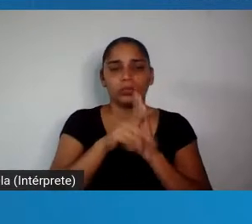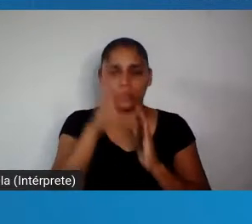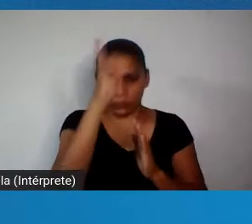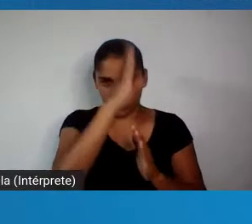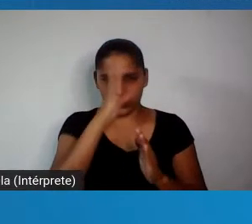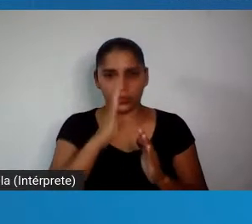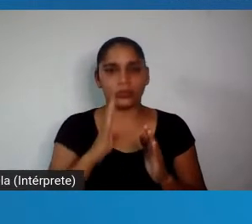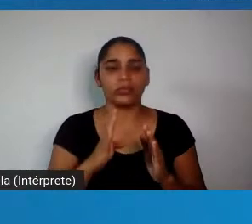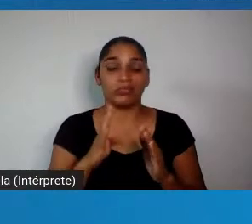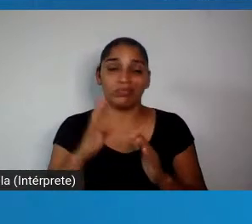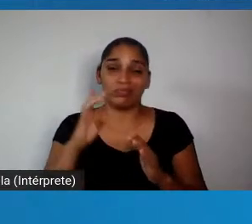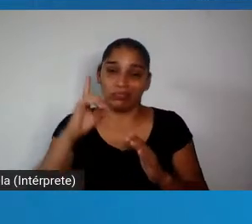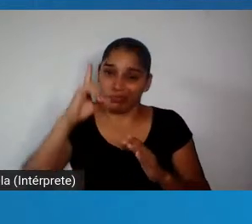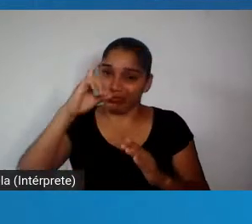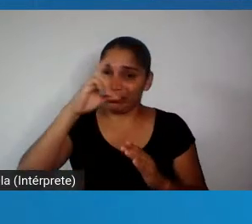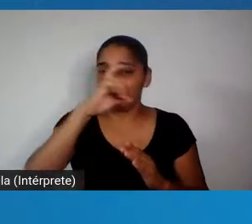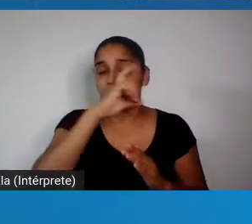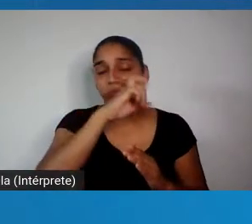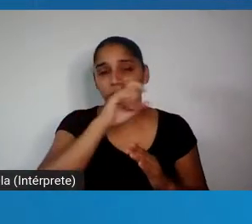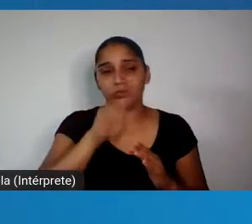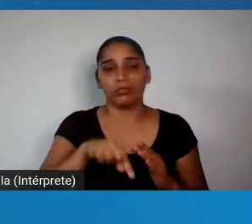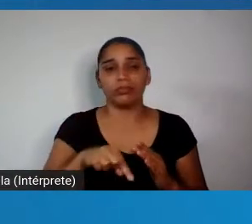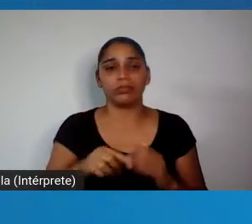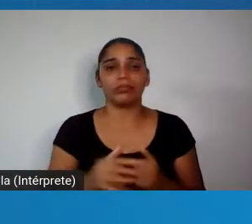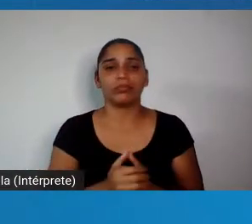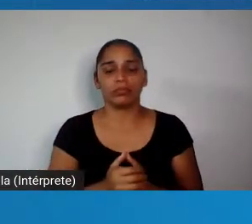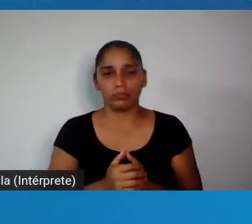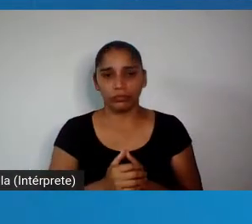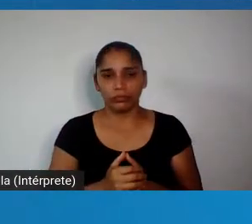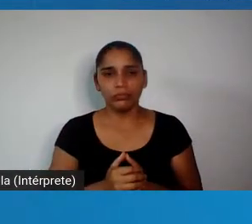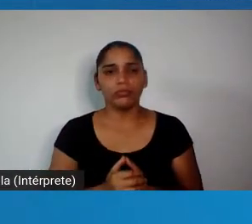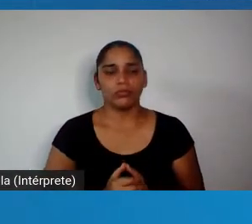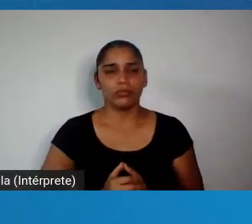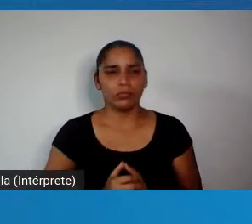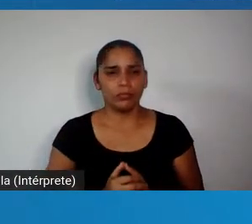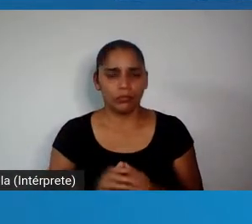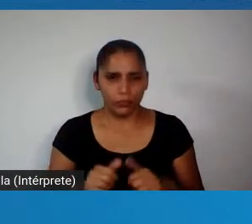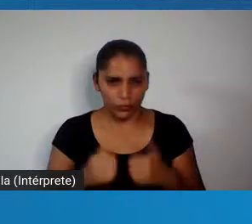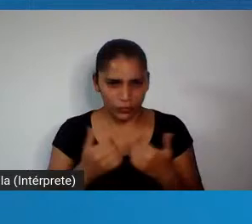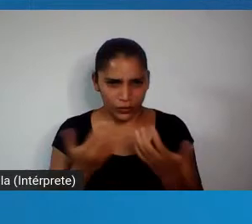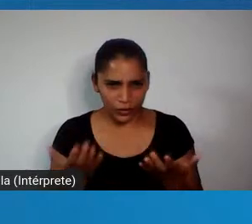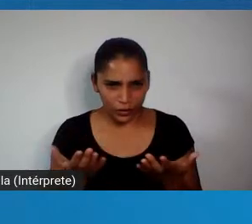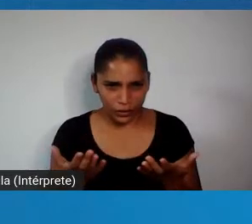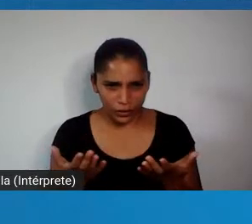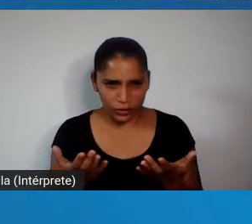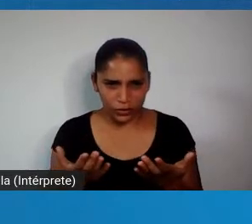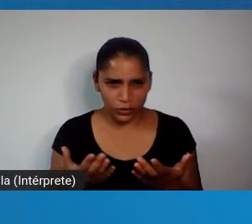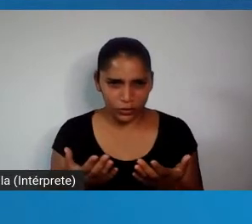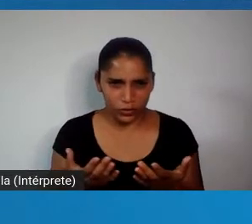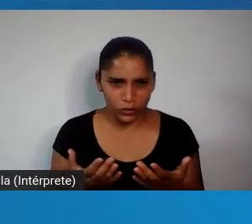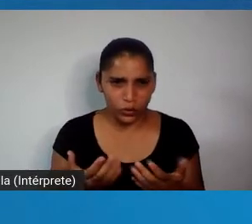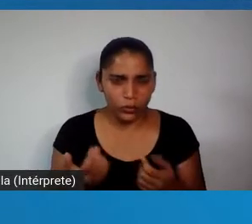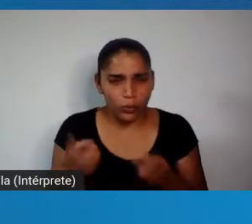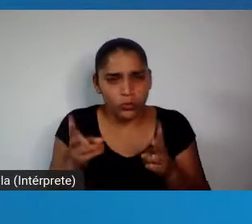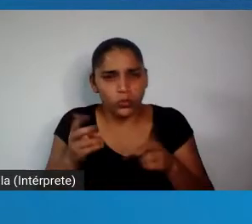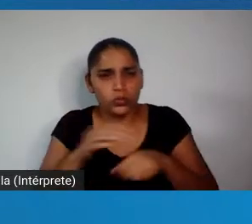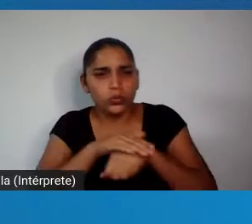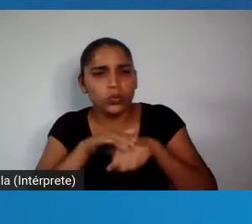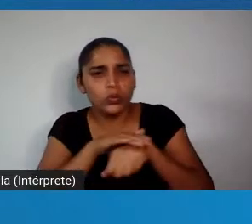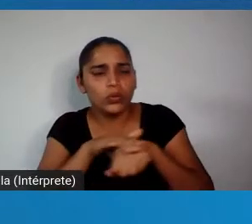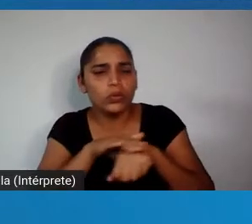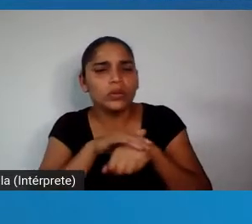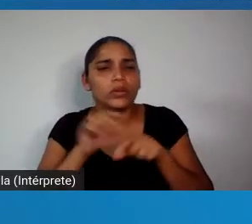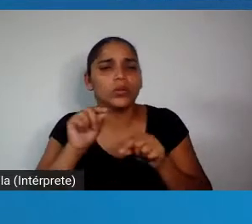vai ficar difícil. Está ótimo, o temporão está ótimo. bem, então, acho que a gente tem que continuar conversando. Acho que tem uma